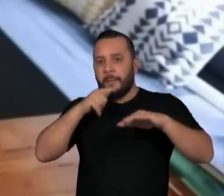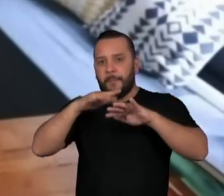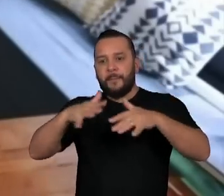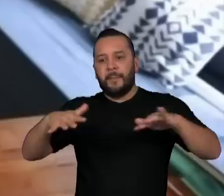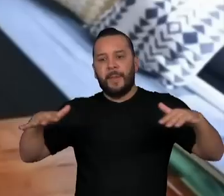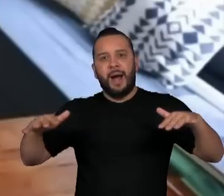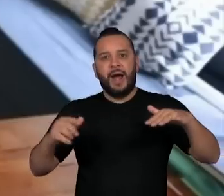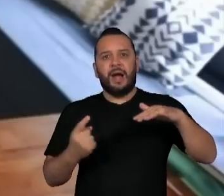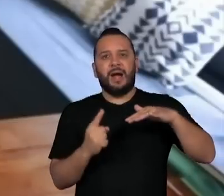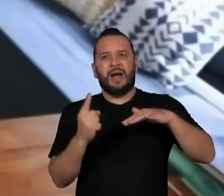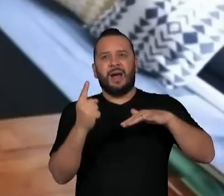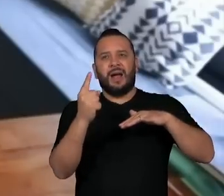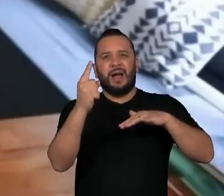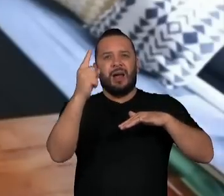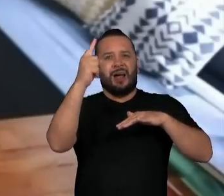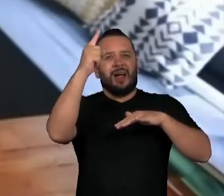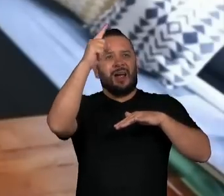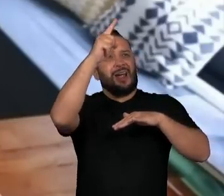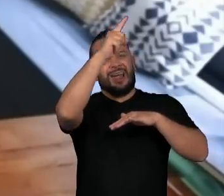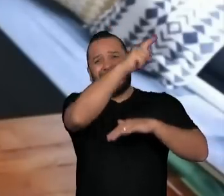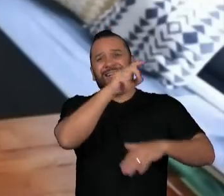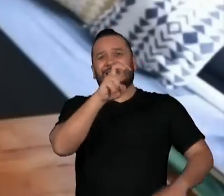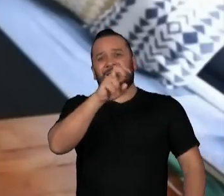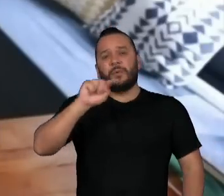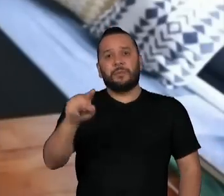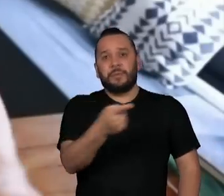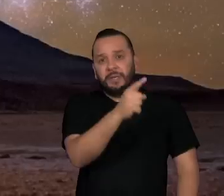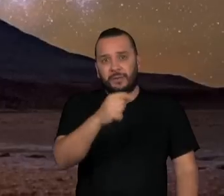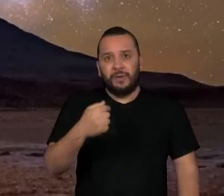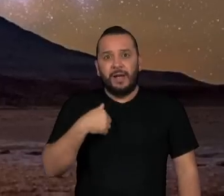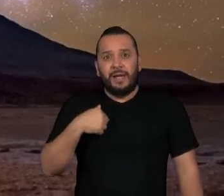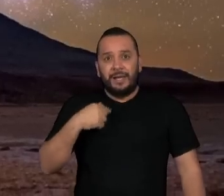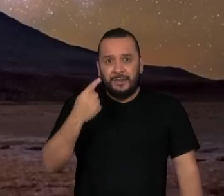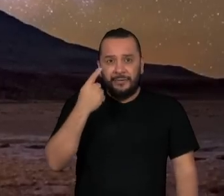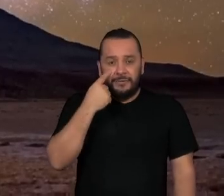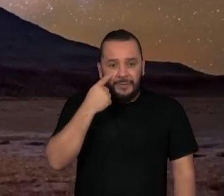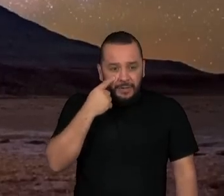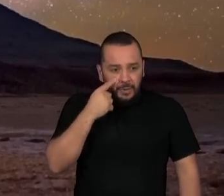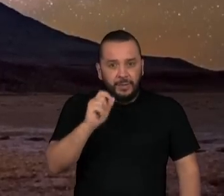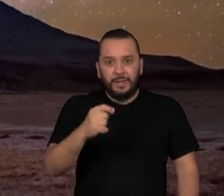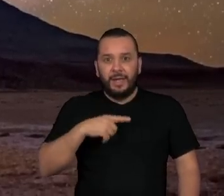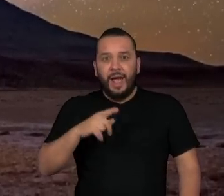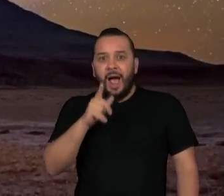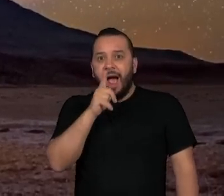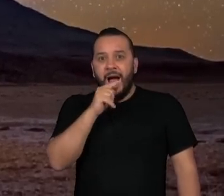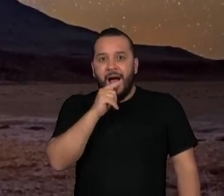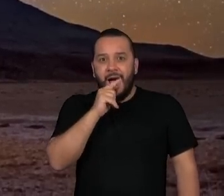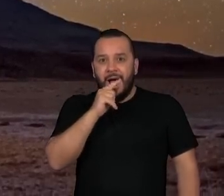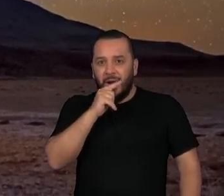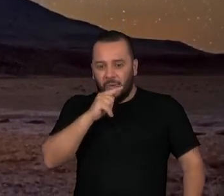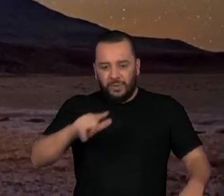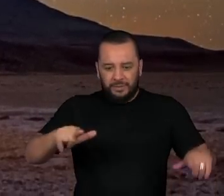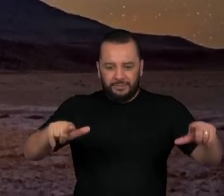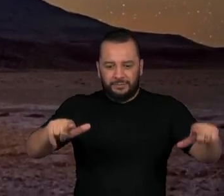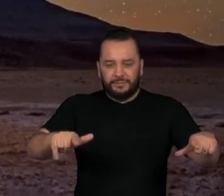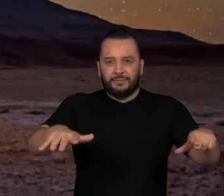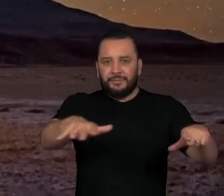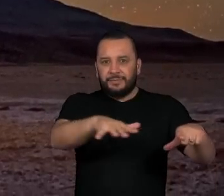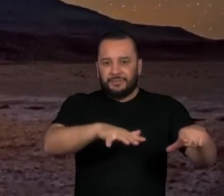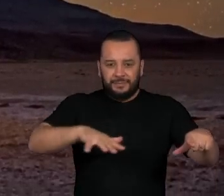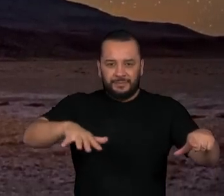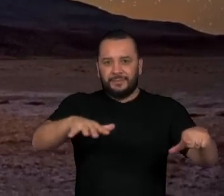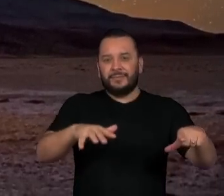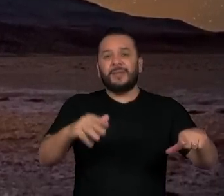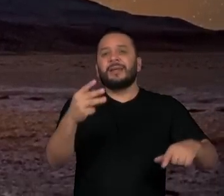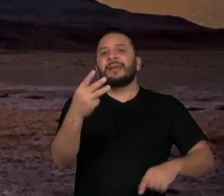era um altiplano no deserto do Atacama e nesse local tinham lagunas de 30 centímetros de água, lagunas super rasas, com 30 centímetros de